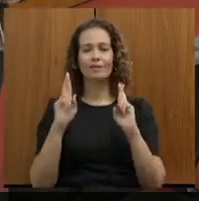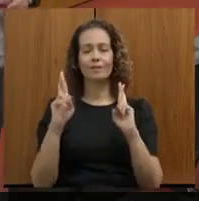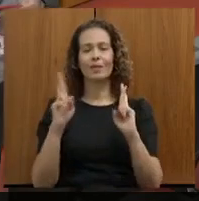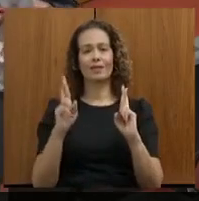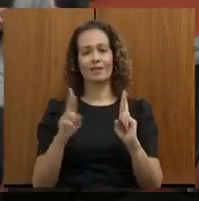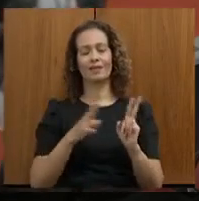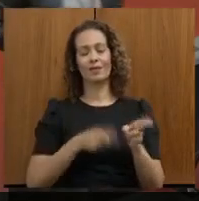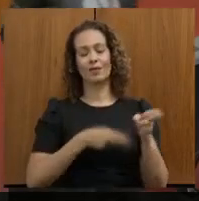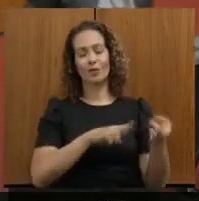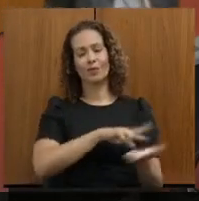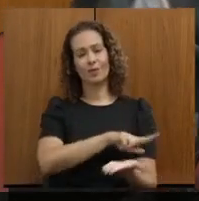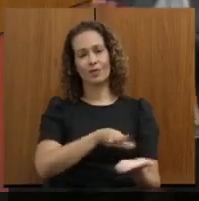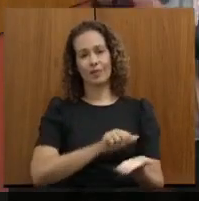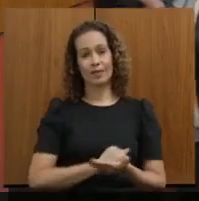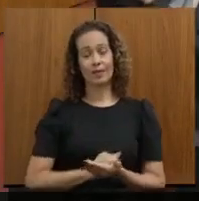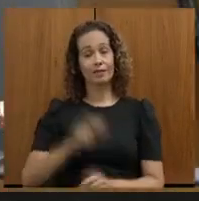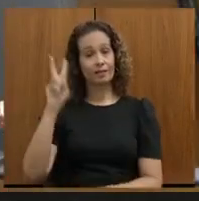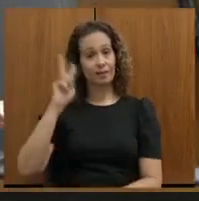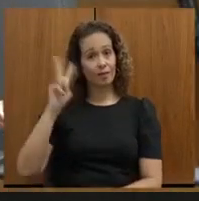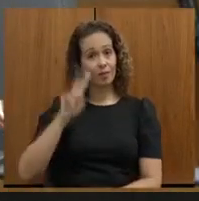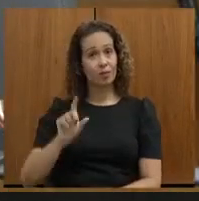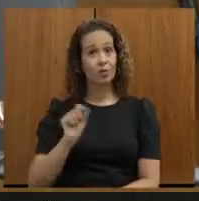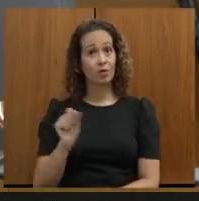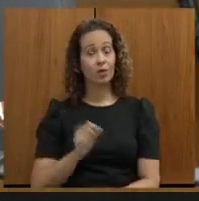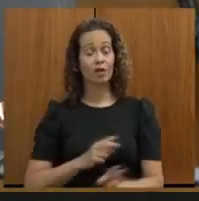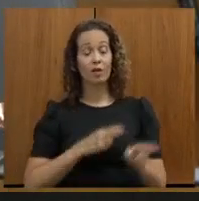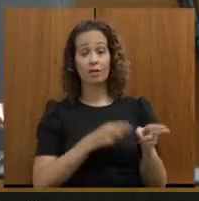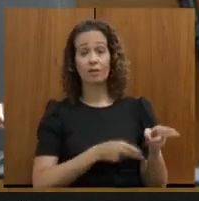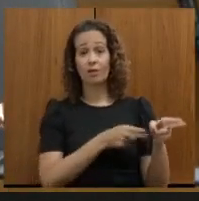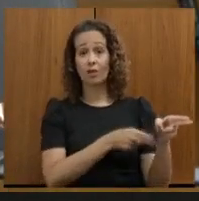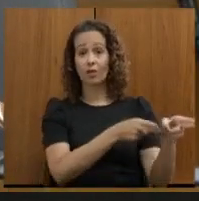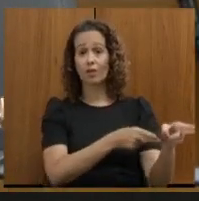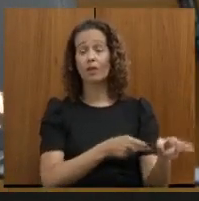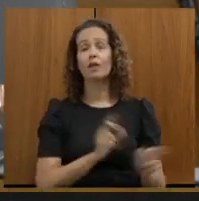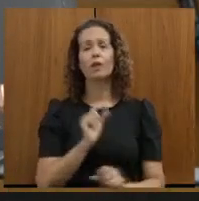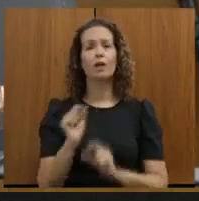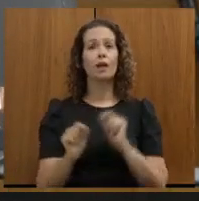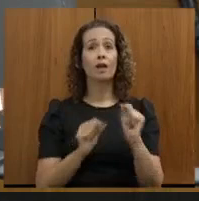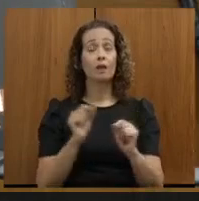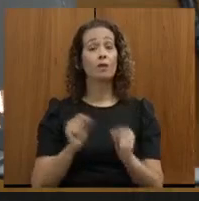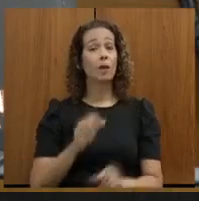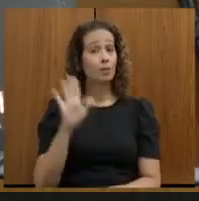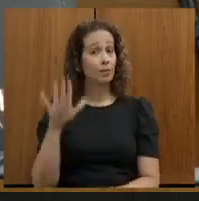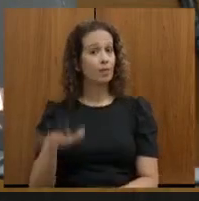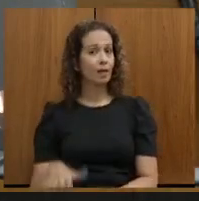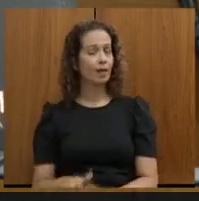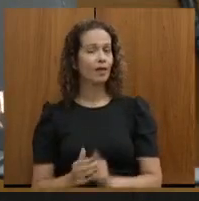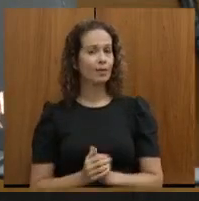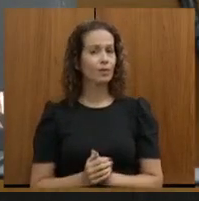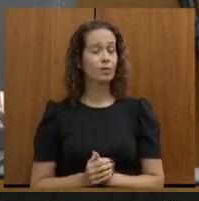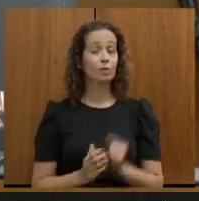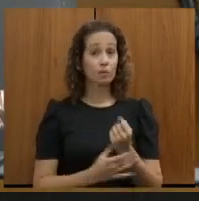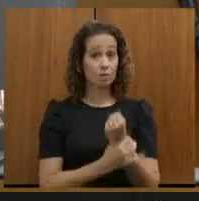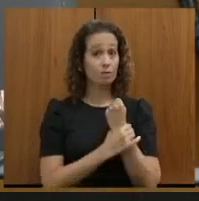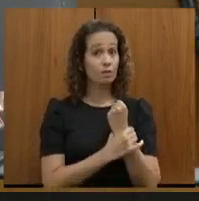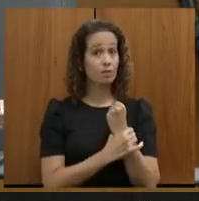ferrovias. Lembrando que a ferrovia é transporte barato, seguro.